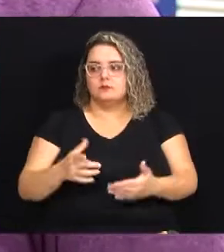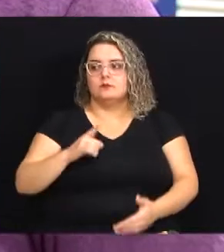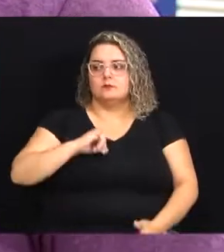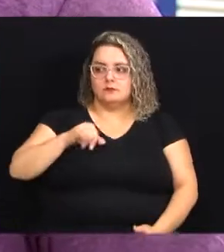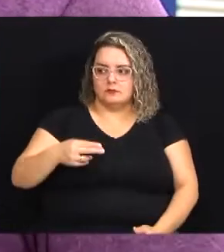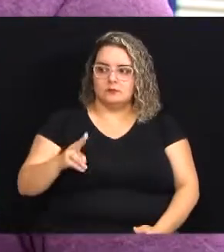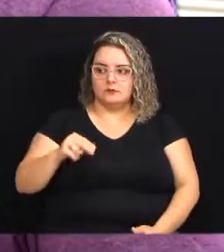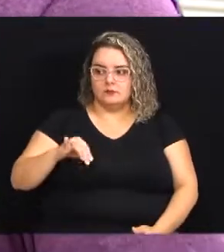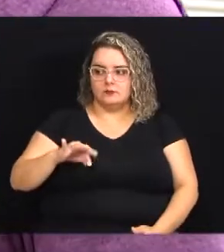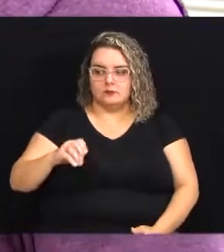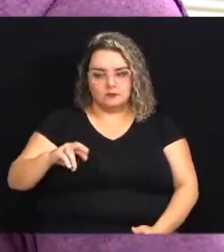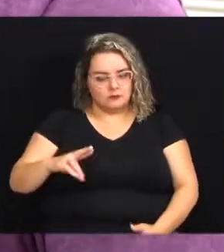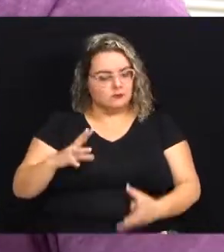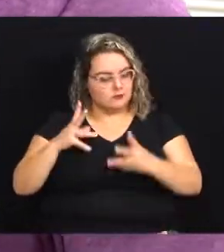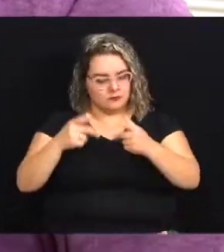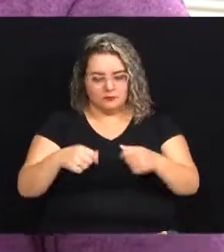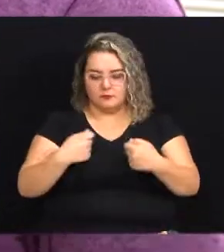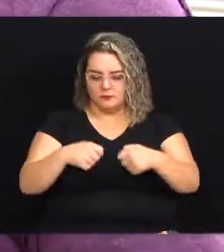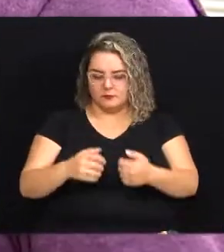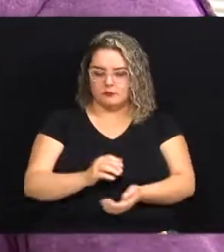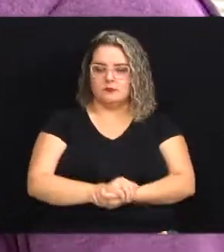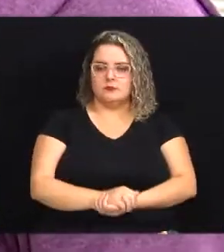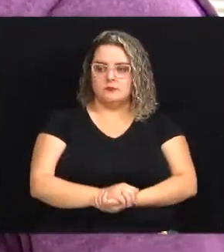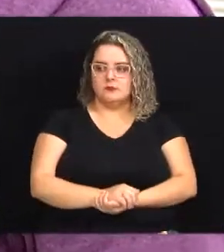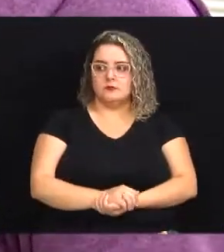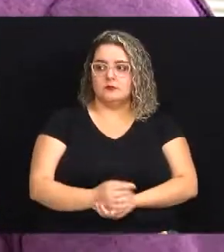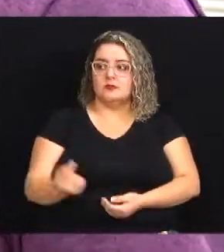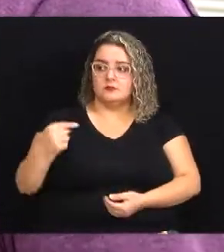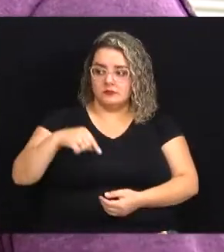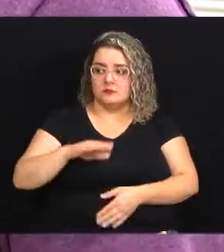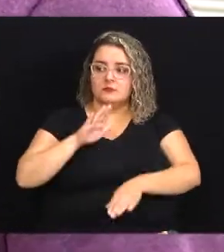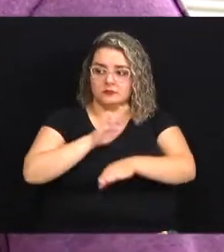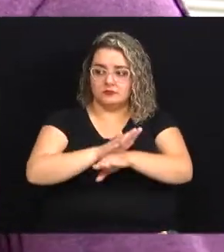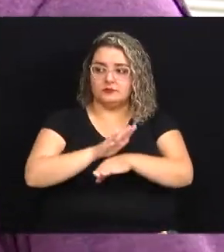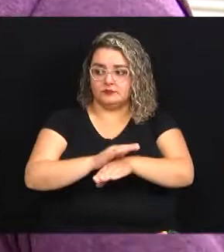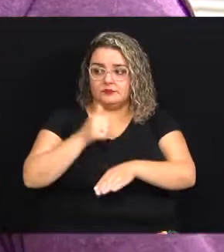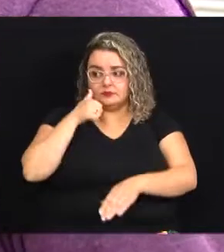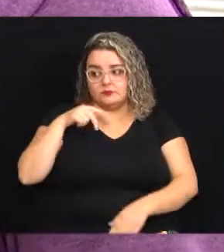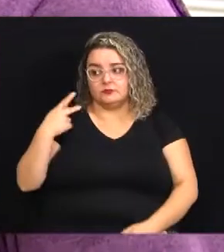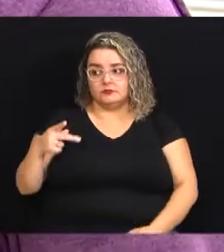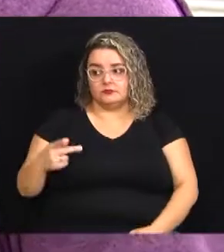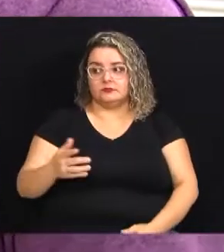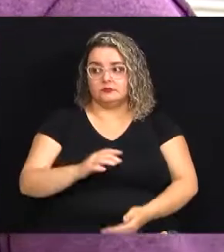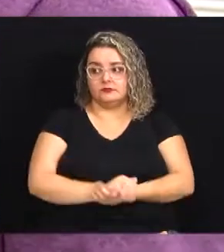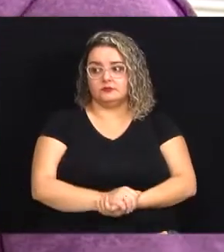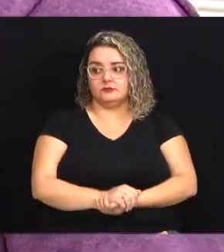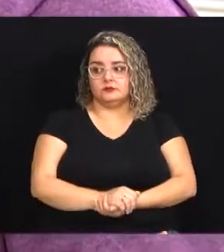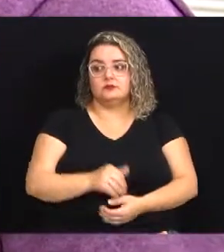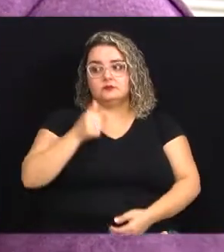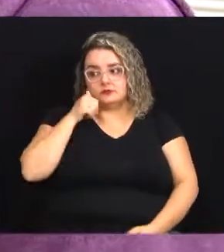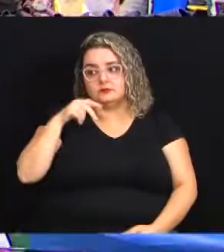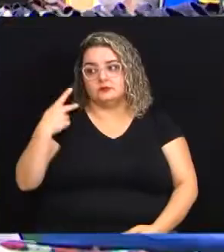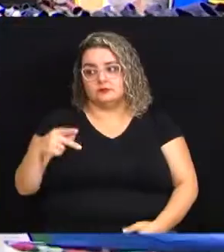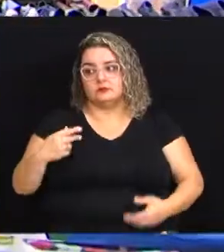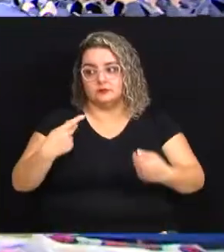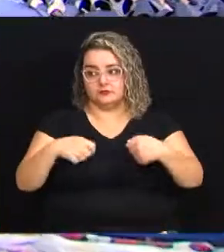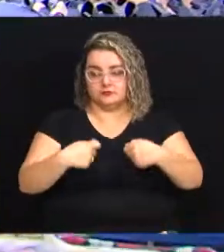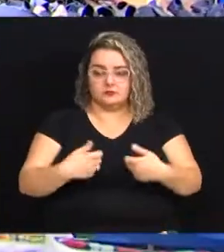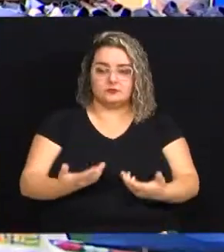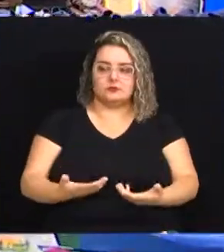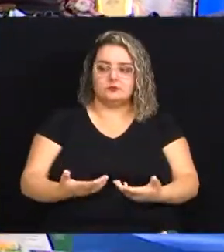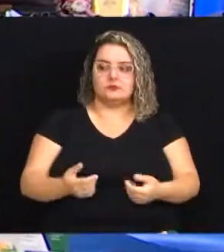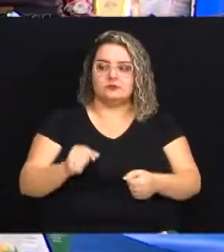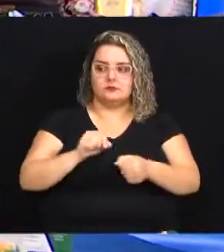hoje temos o Júnior que ajuda a gente em tudo que a gente precisa e foi assim que eu vim para ajudar mais ela né não do que a mim porque ela que está precisando tudo